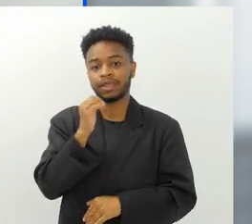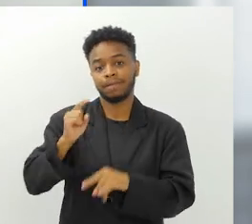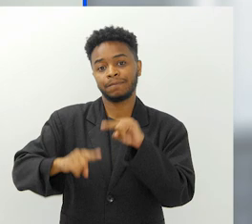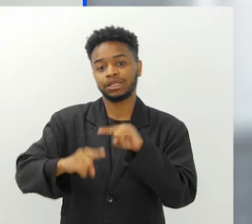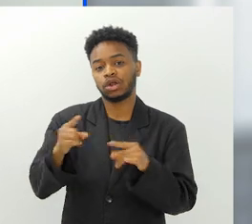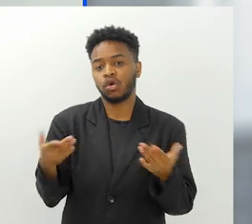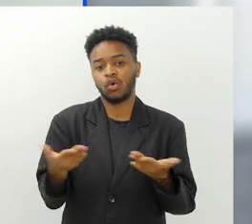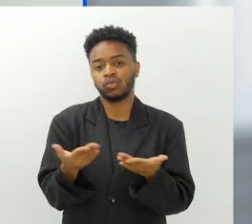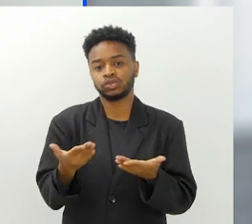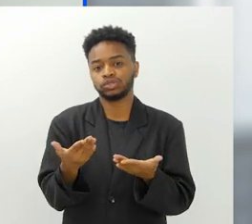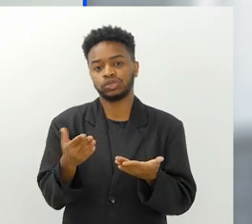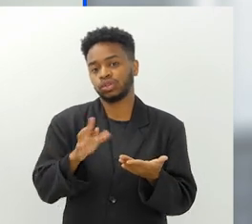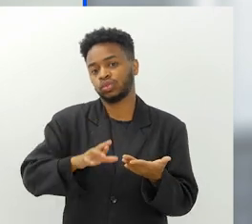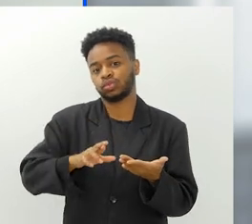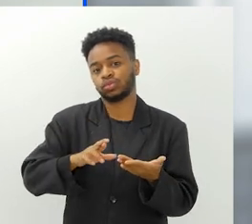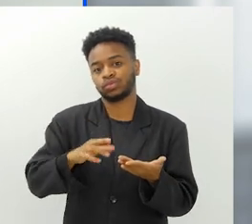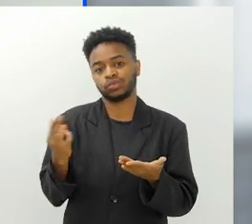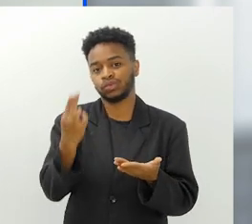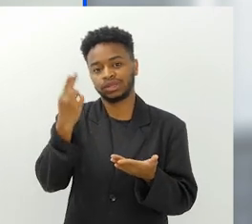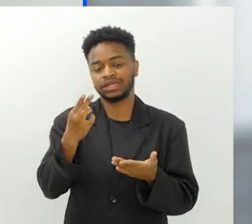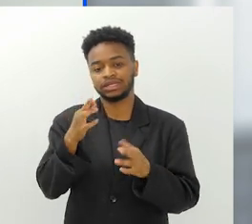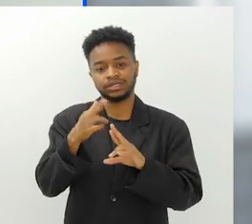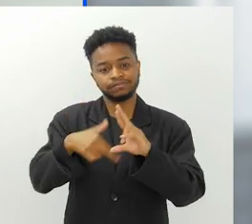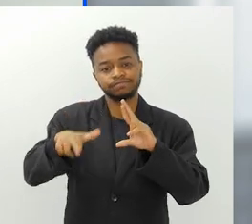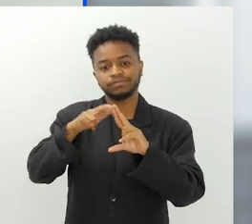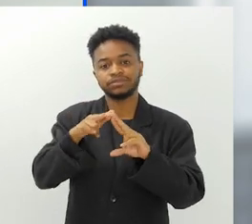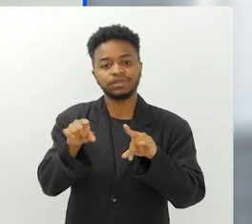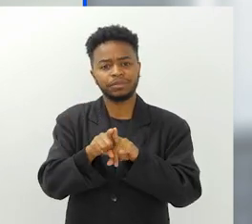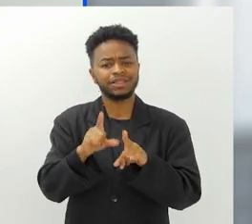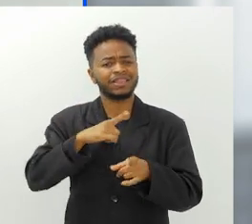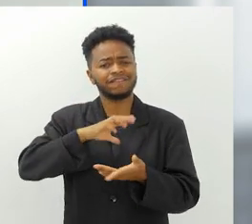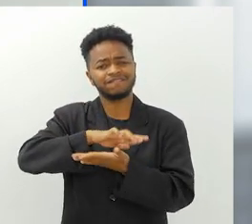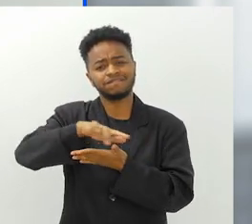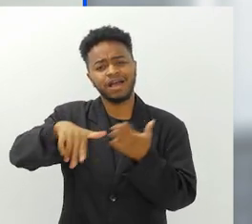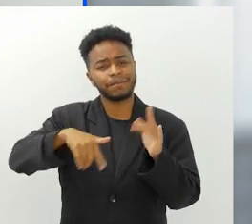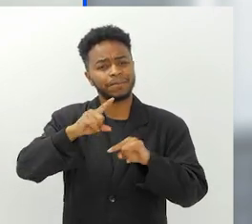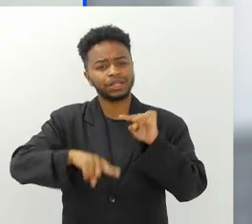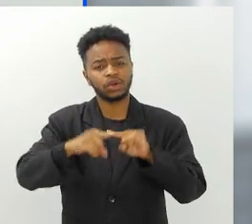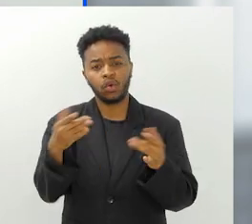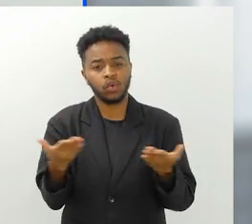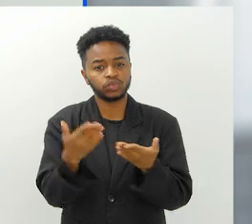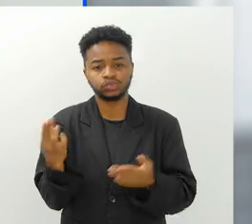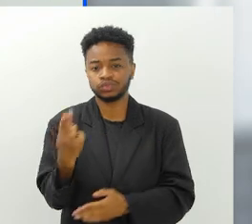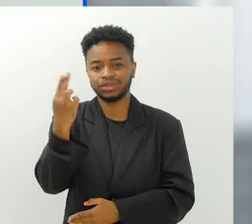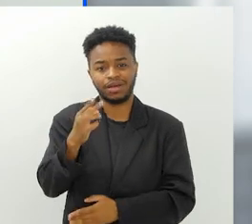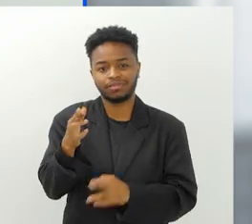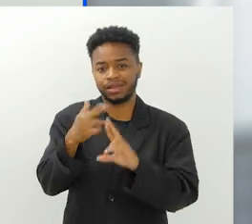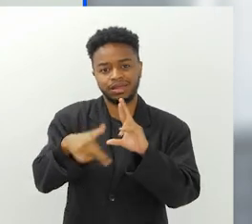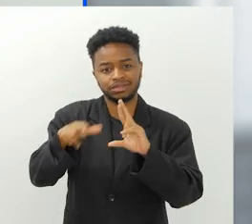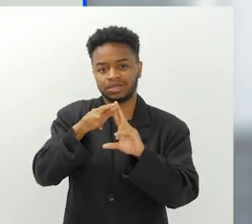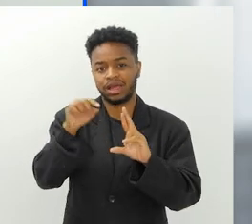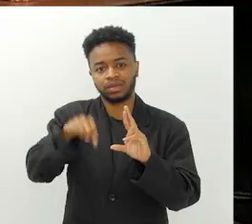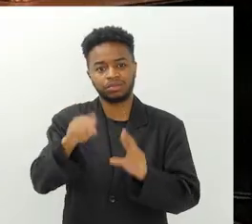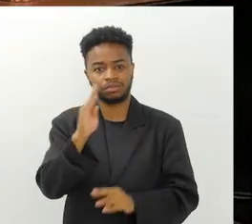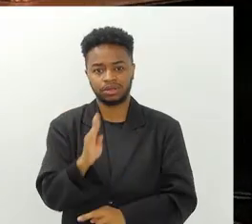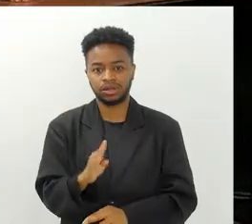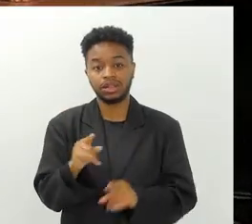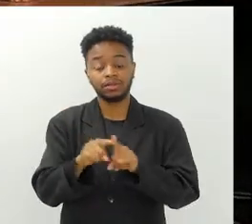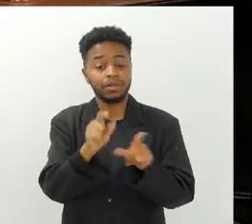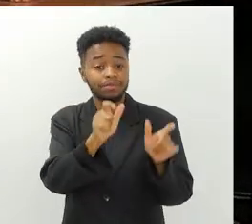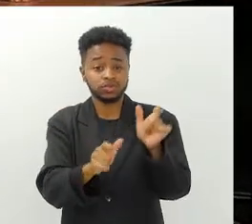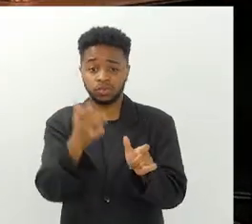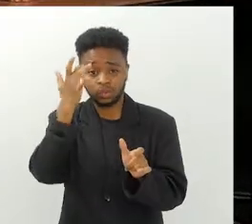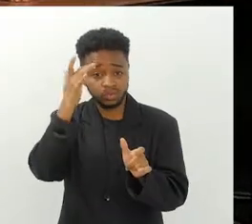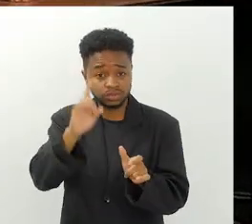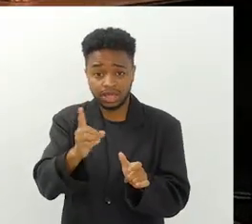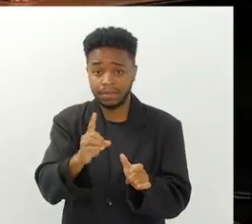cortar, por exemplo, embalagens que hoje não são recicláveis. Existe uma infinitude de tipos de embalagem que hoje não é reciclável no Brasil. E a